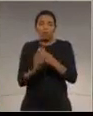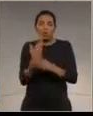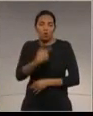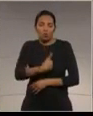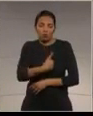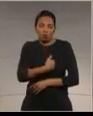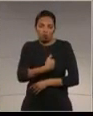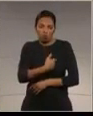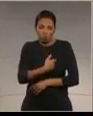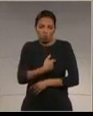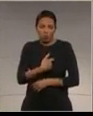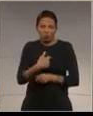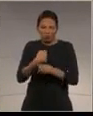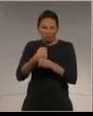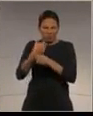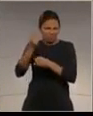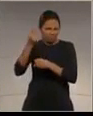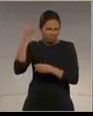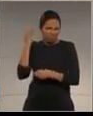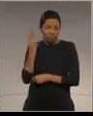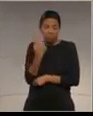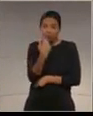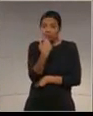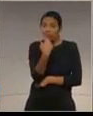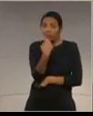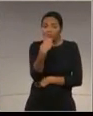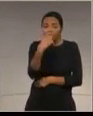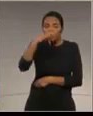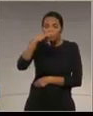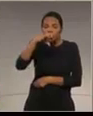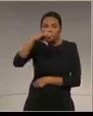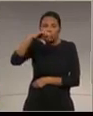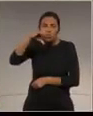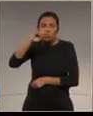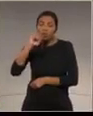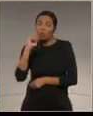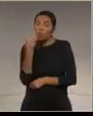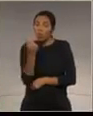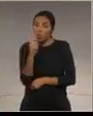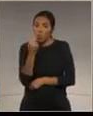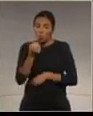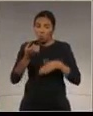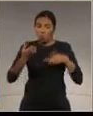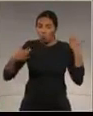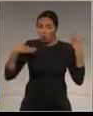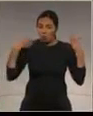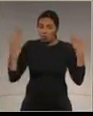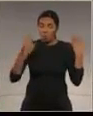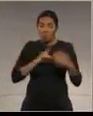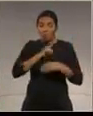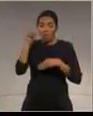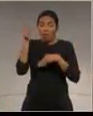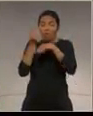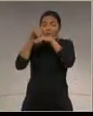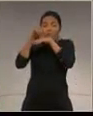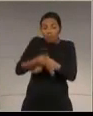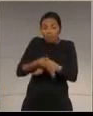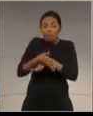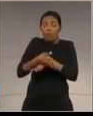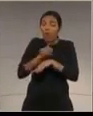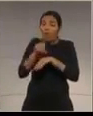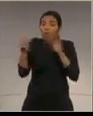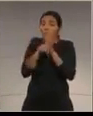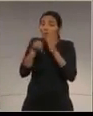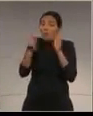Senhores deputados, desde 1998, o Parque Nacional do Iguaçu gera recursos ao Governo Federal.